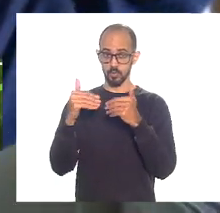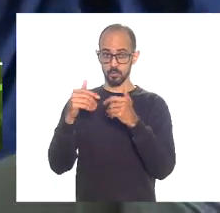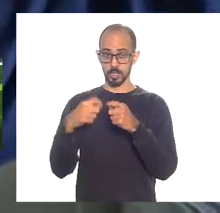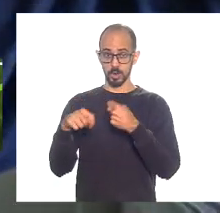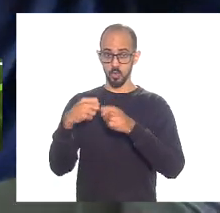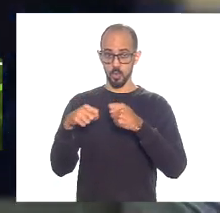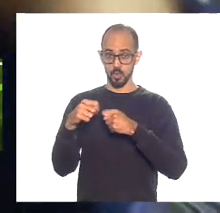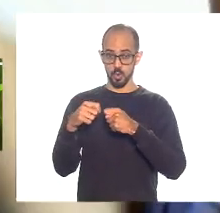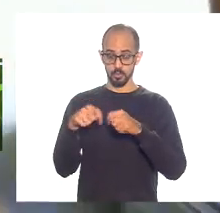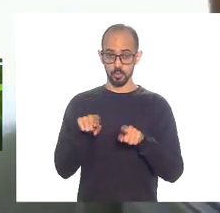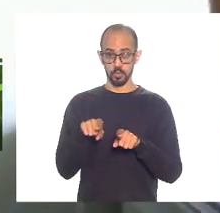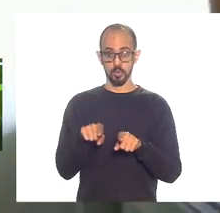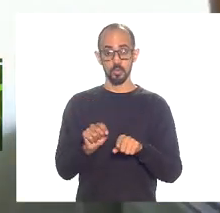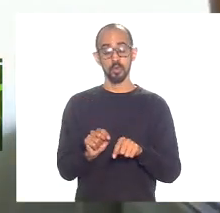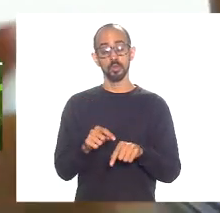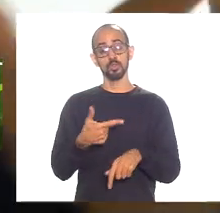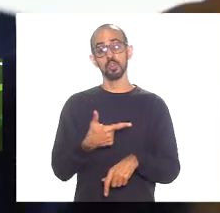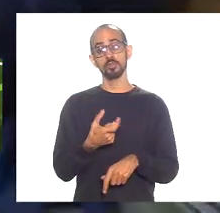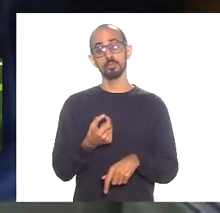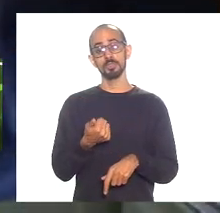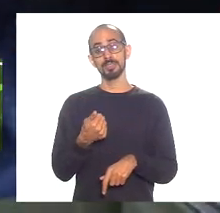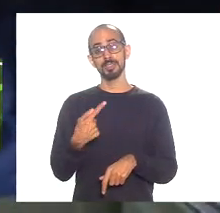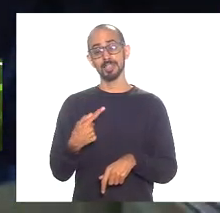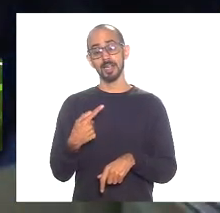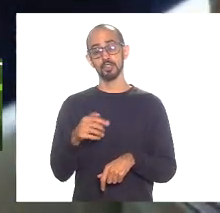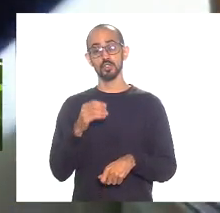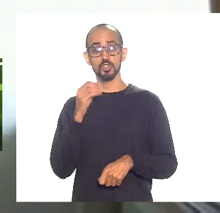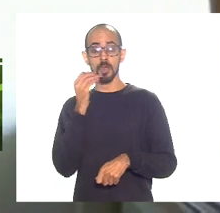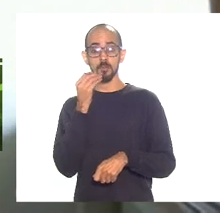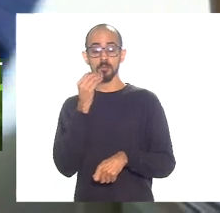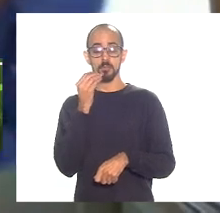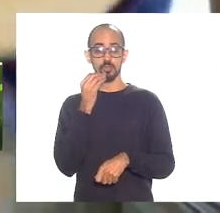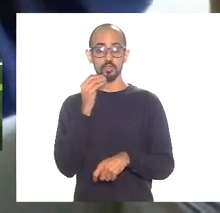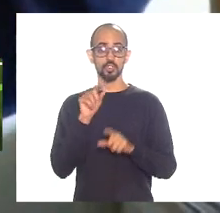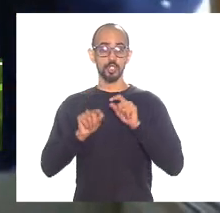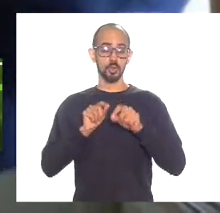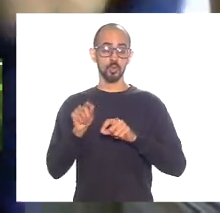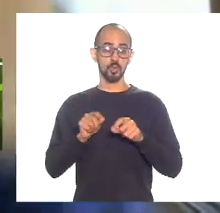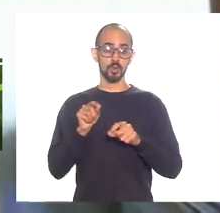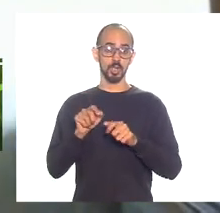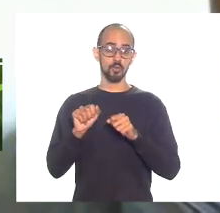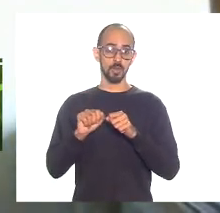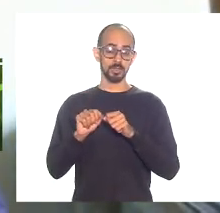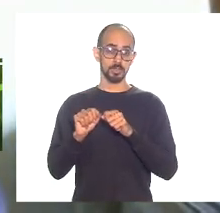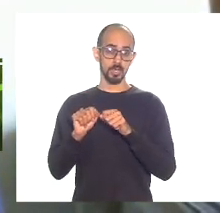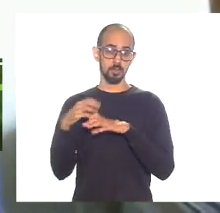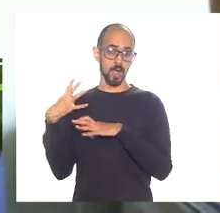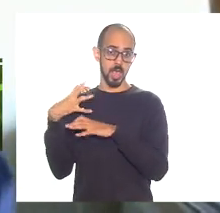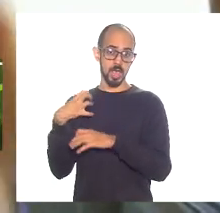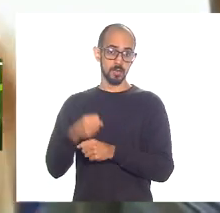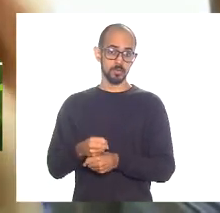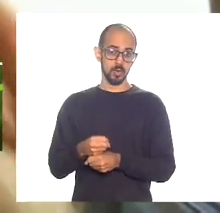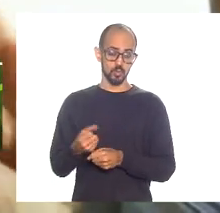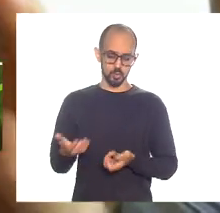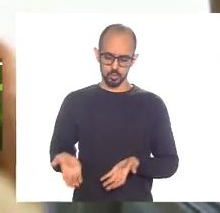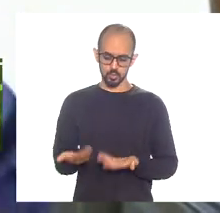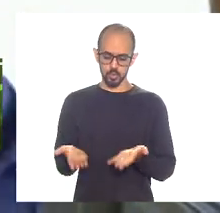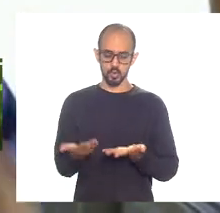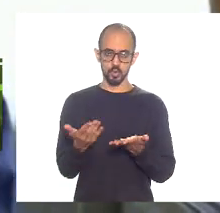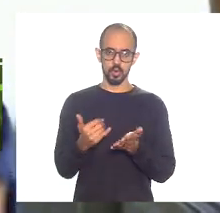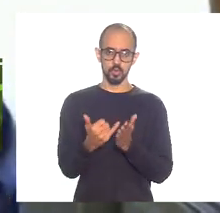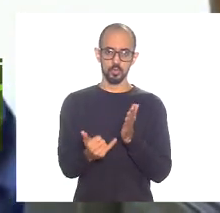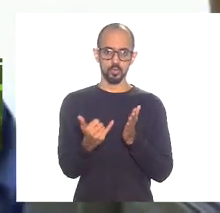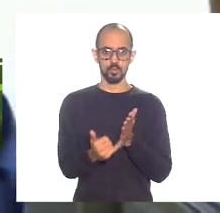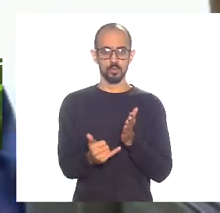2017 que já deviam ter feito a revisão total dos incentivos fiscais